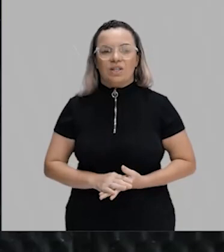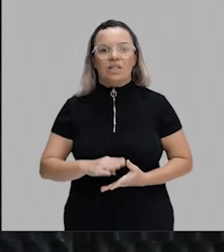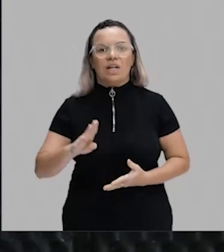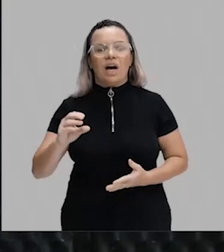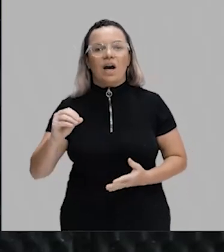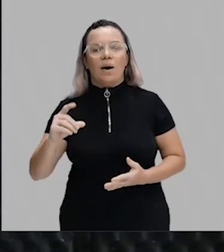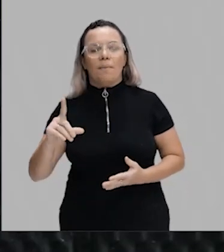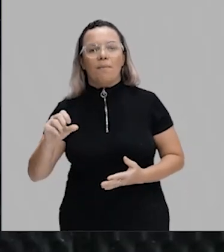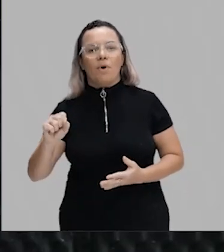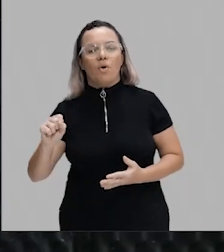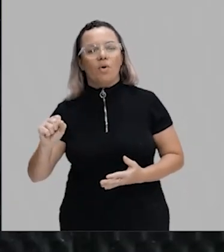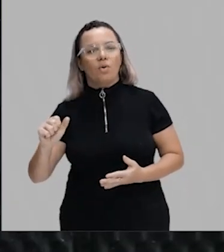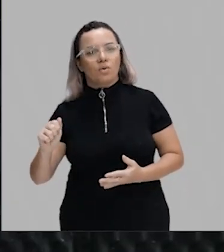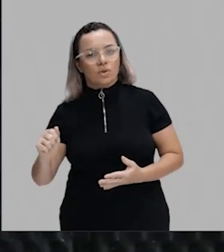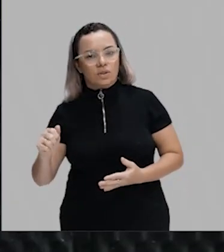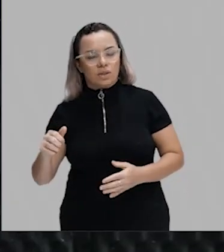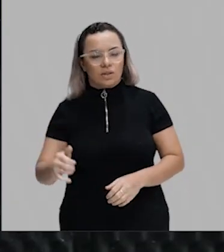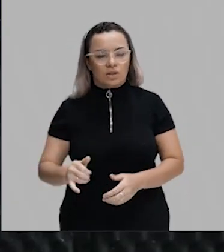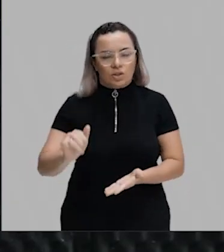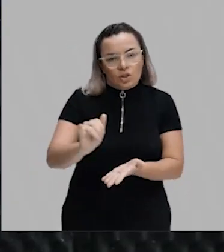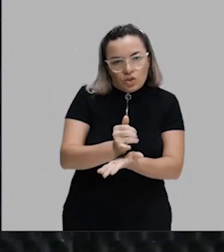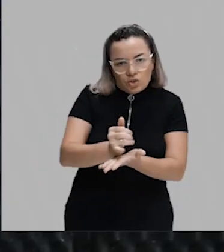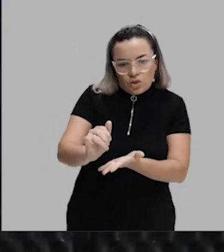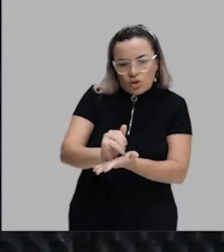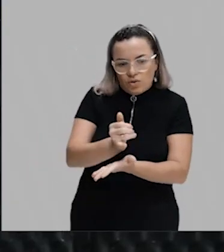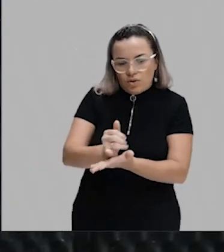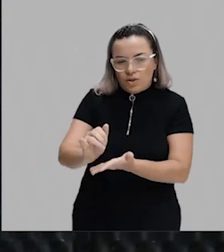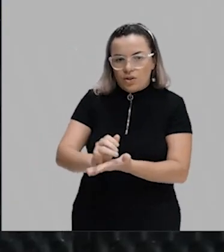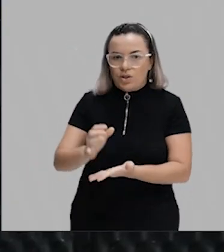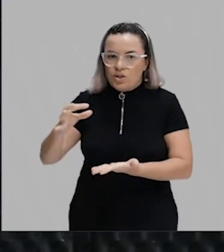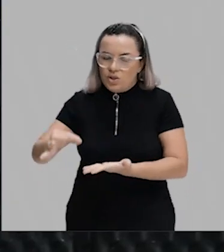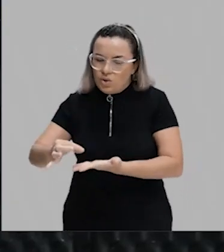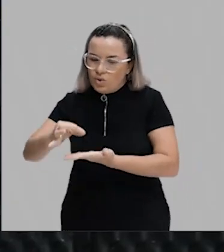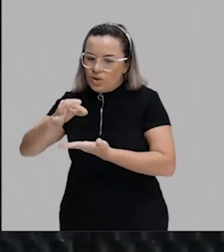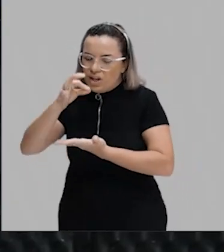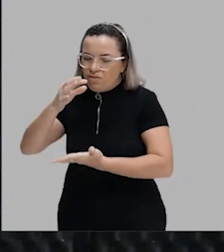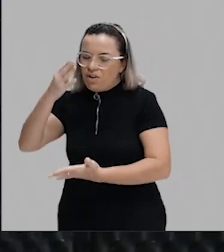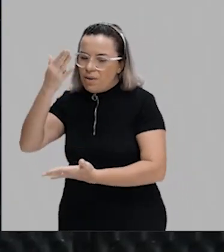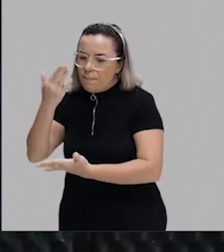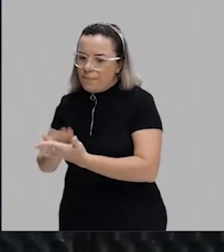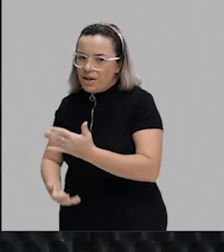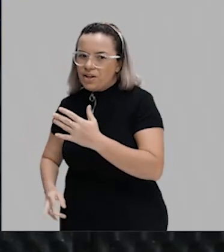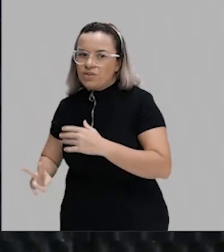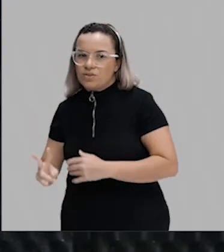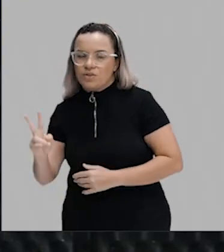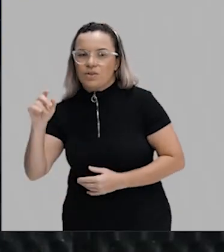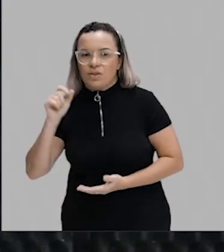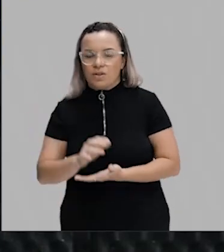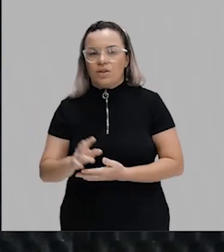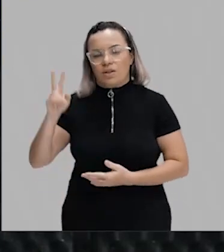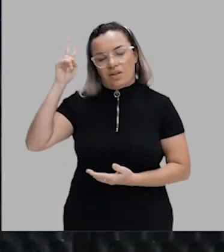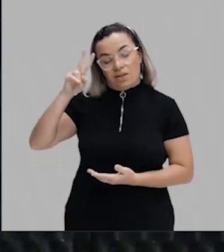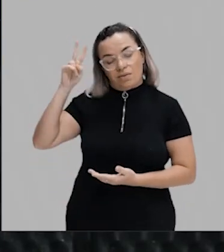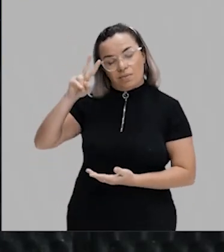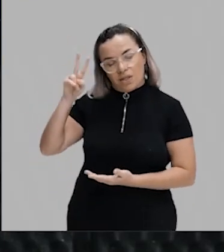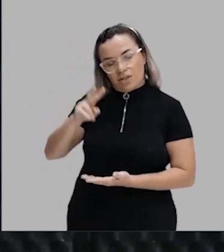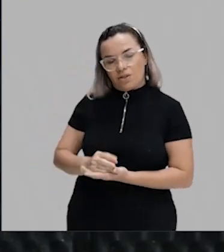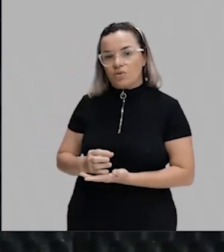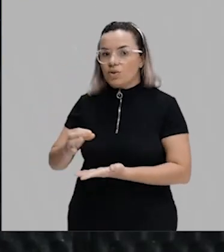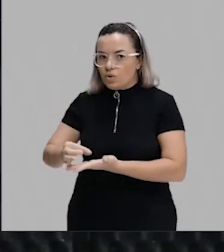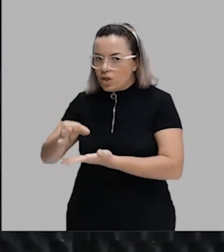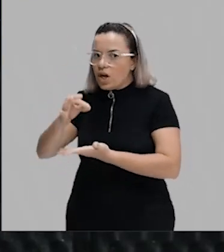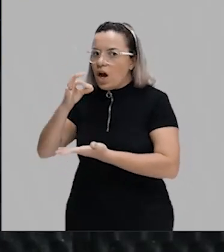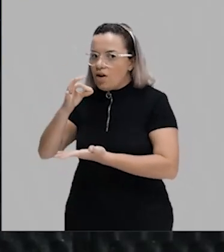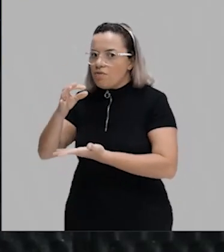café, entra em grande desvalorização. Lembrando que o café, ele já tinha gerado um grande acúmulo de capital em décadas